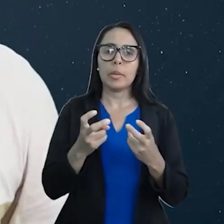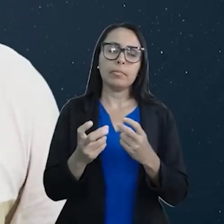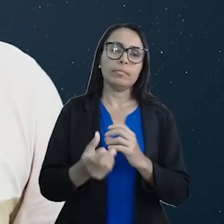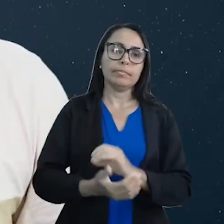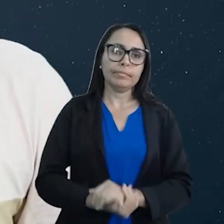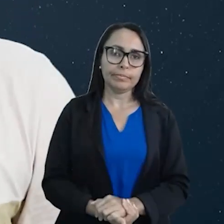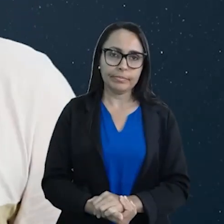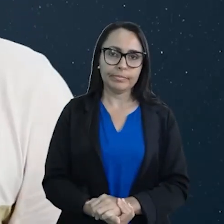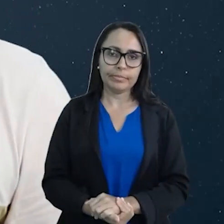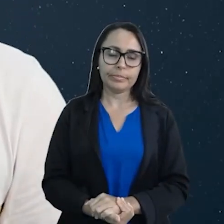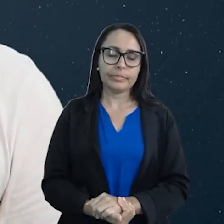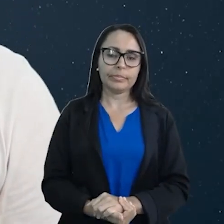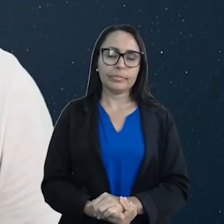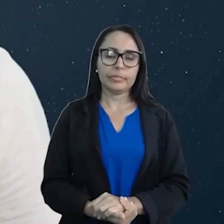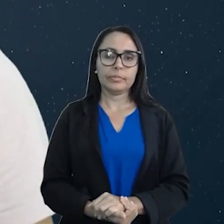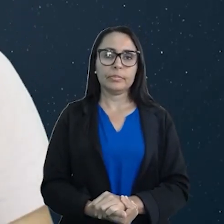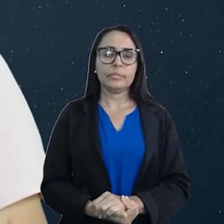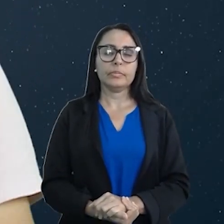para cá.